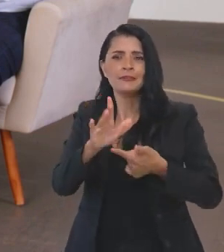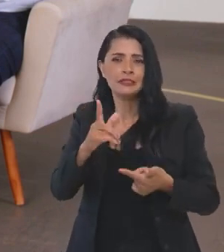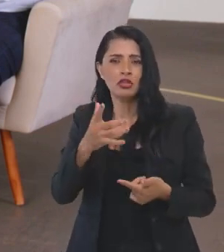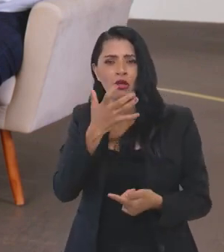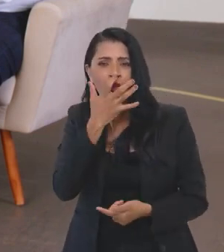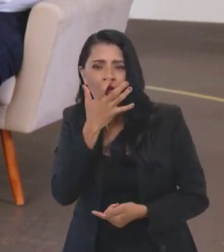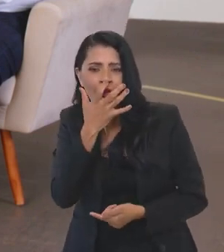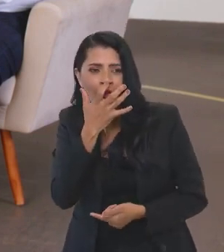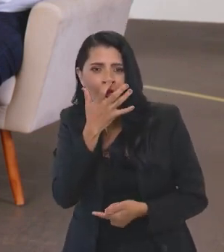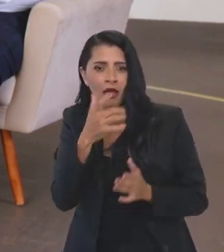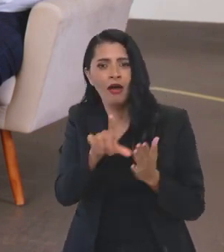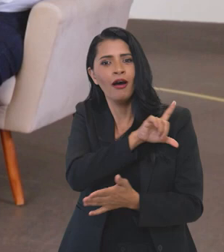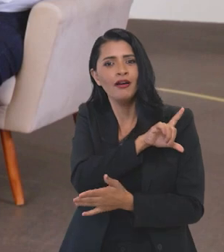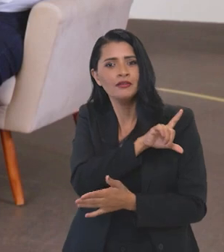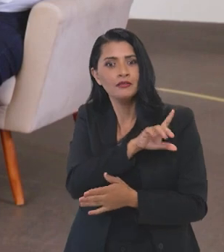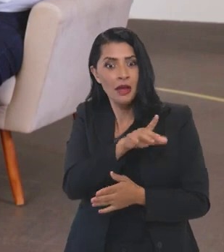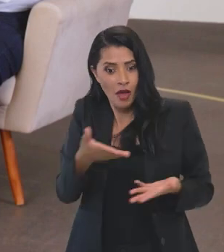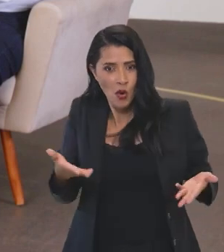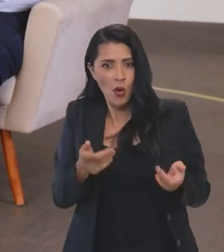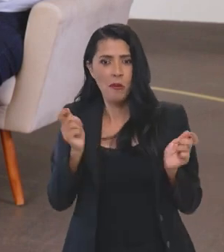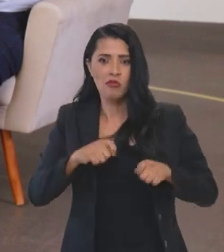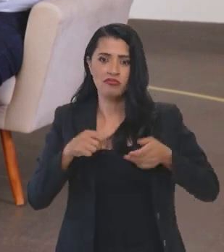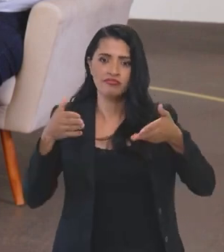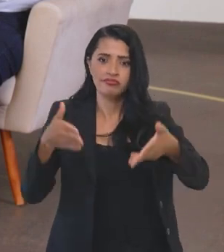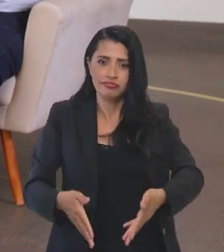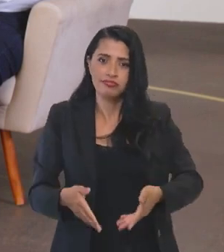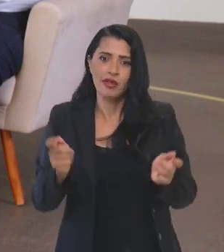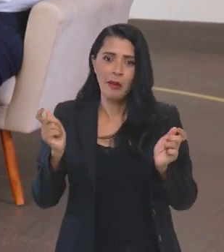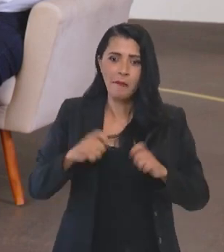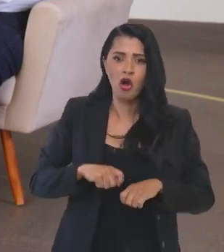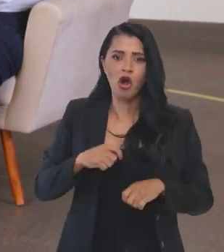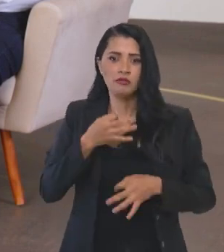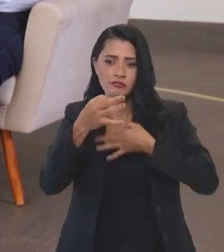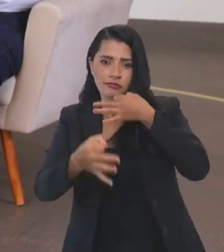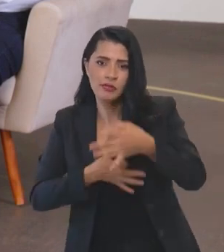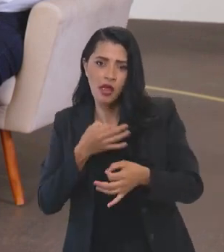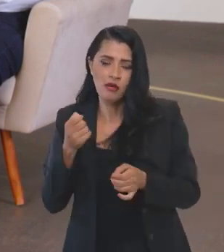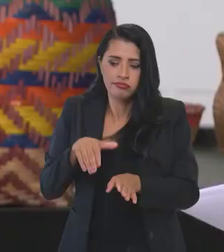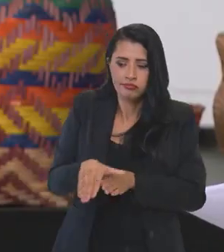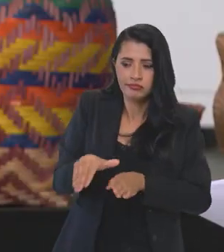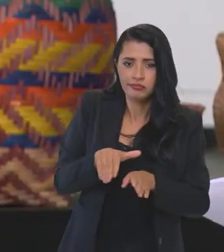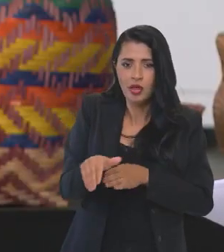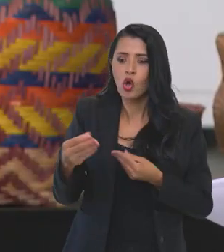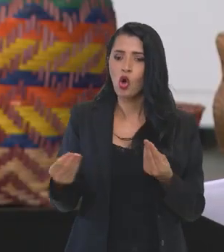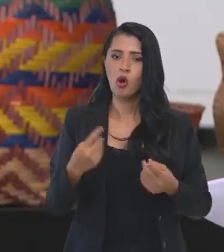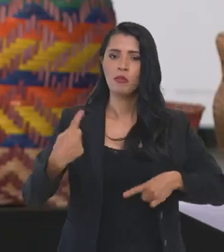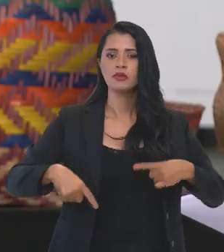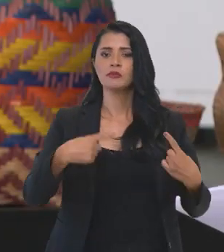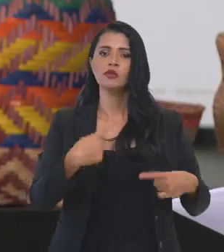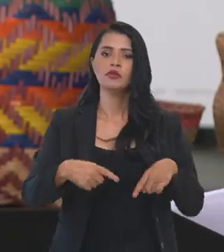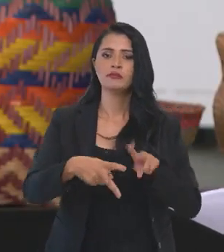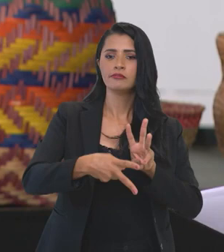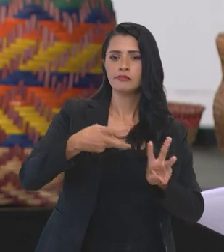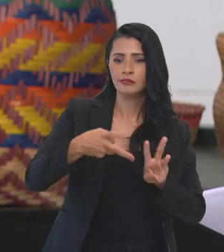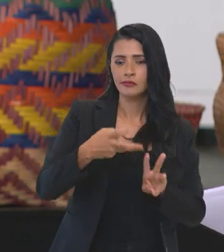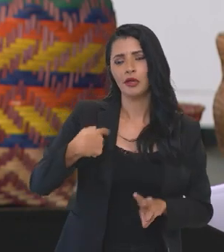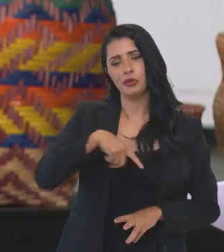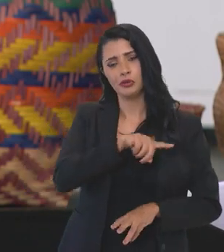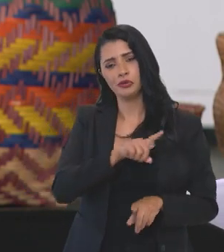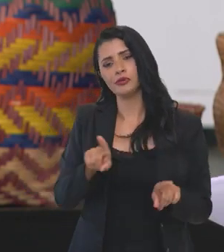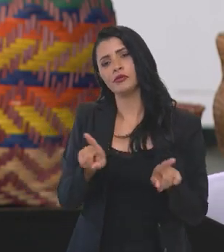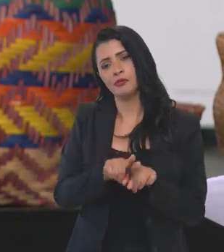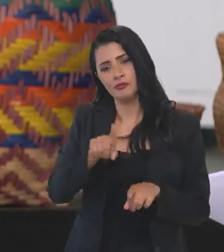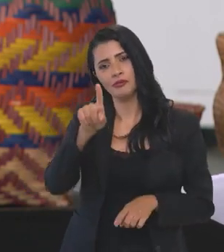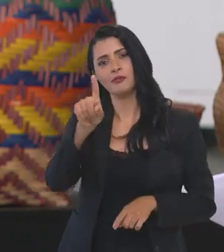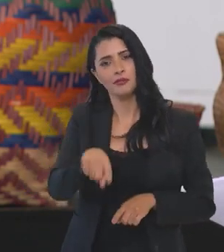assistir. E agora poder participar, poder direcionar e orientar as políticas indigenistas nos